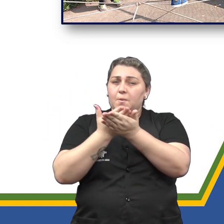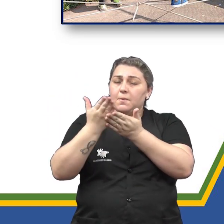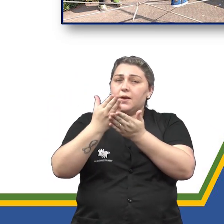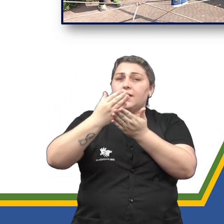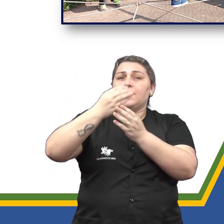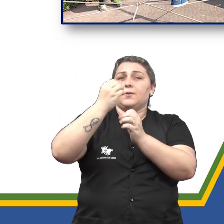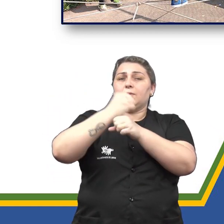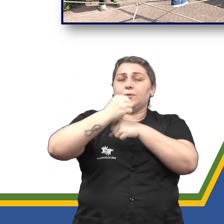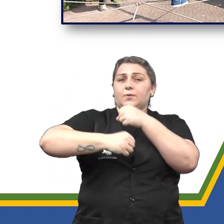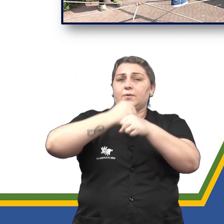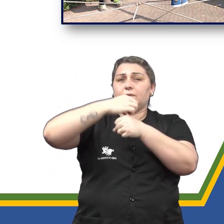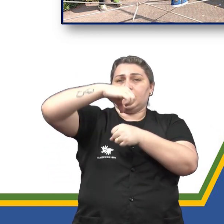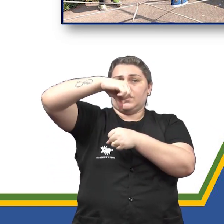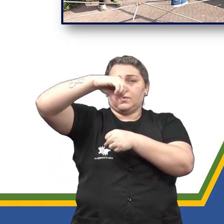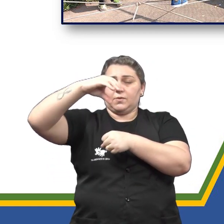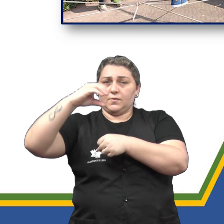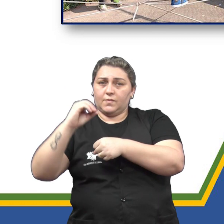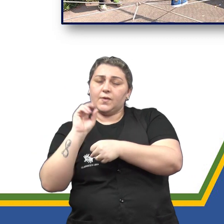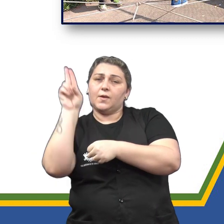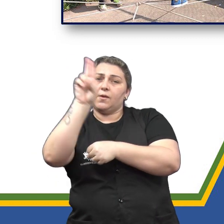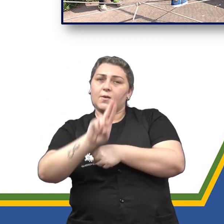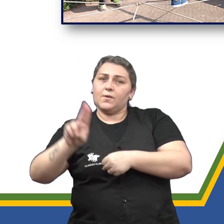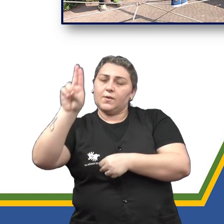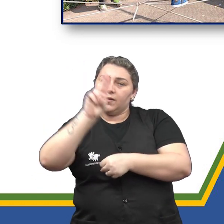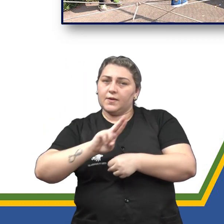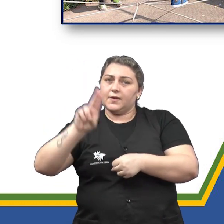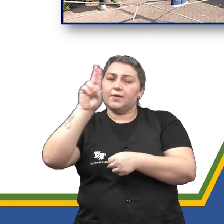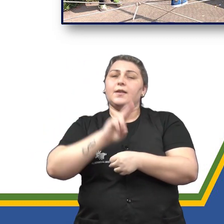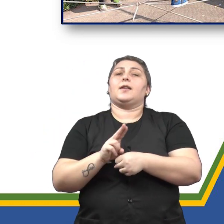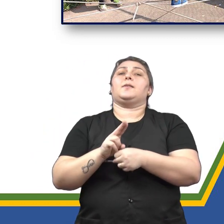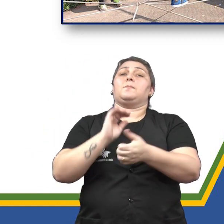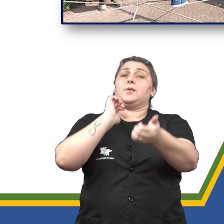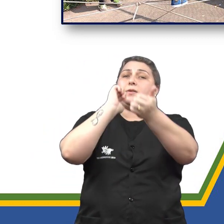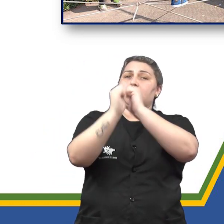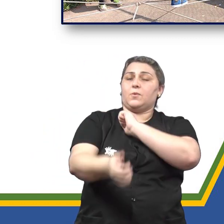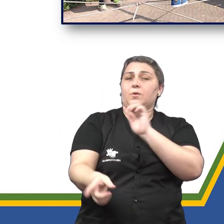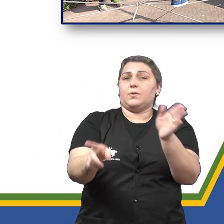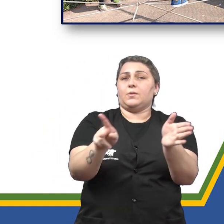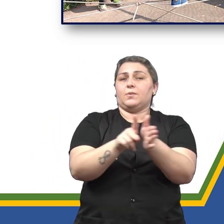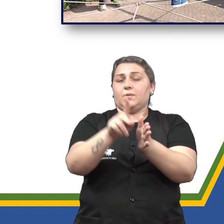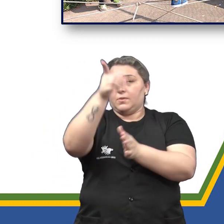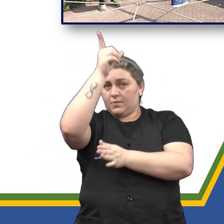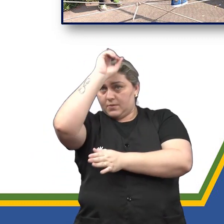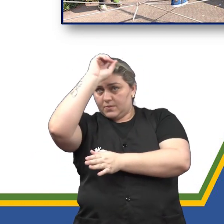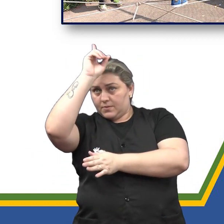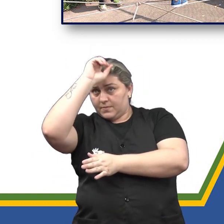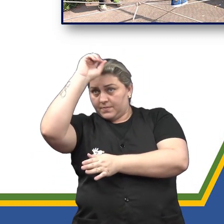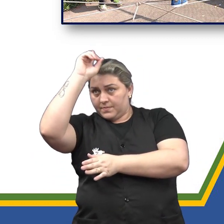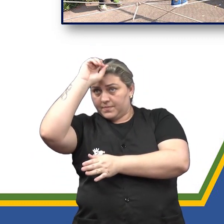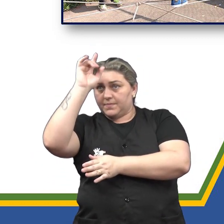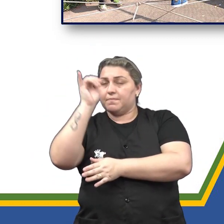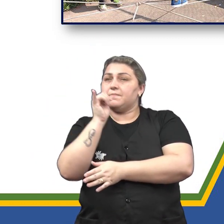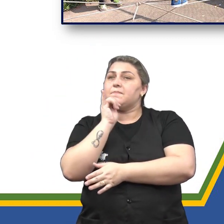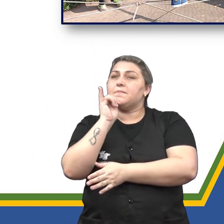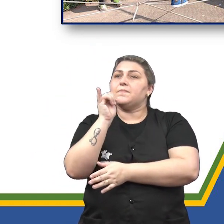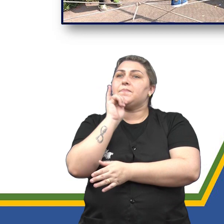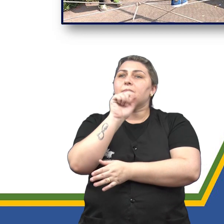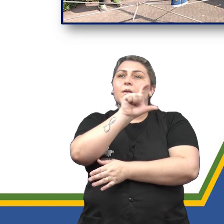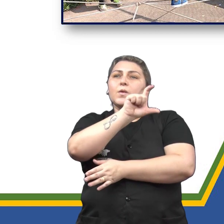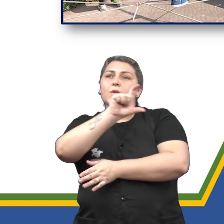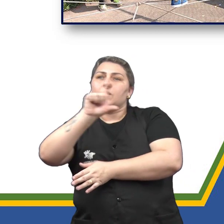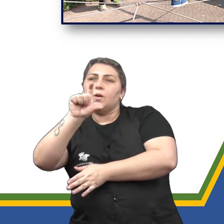quando foi usado para designar esporte de adultos. Por exemplo, o skydiving, o surfing,